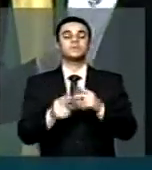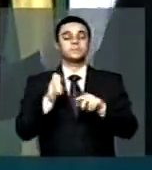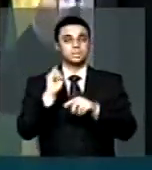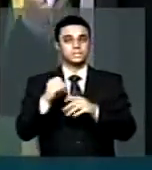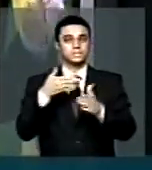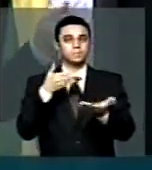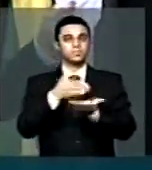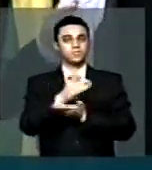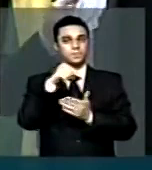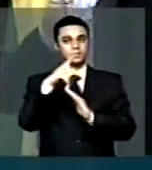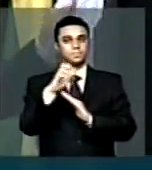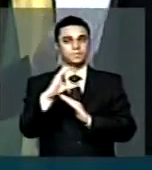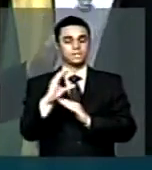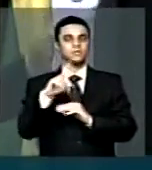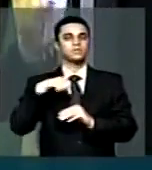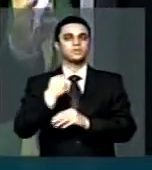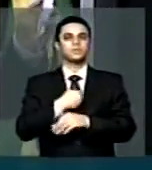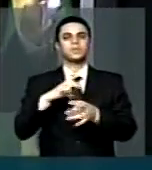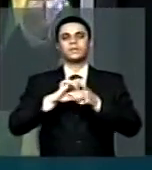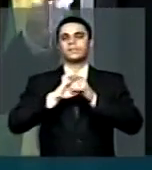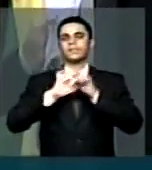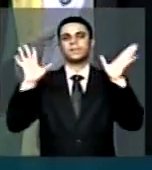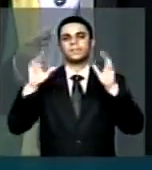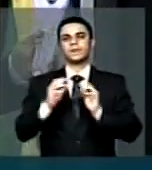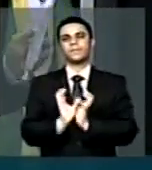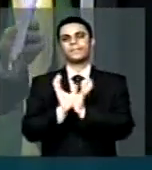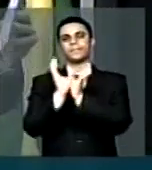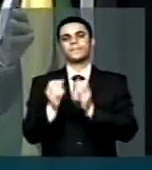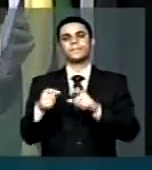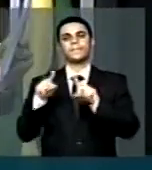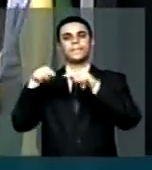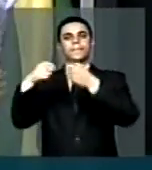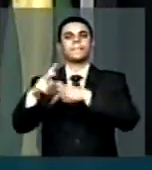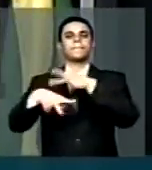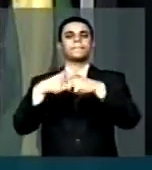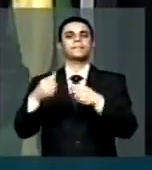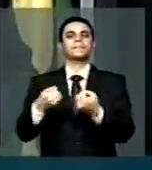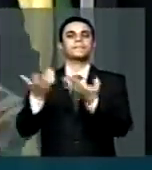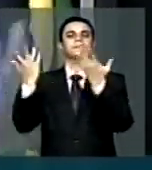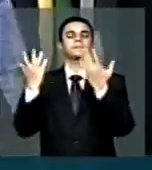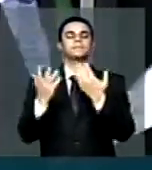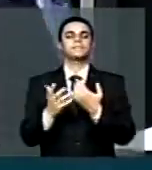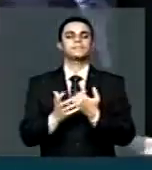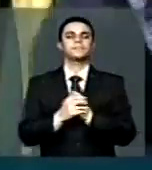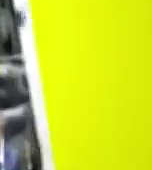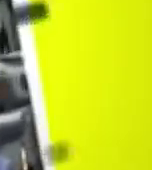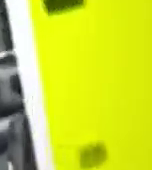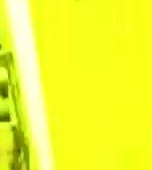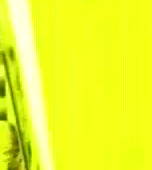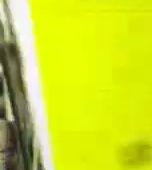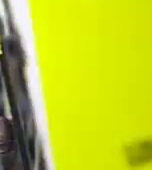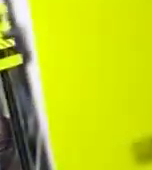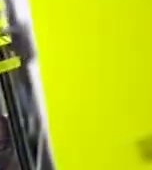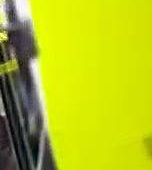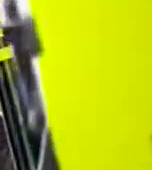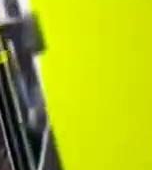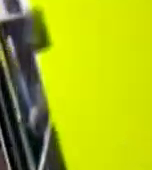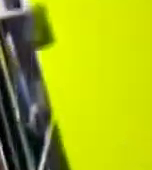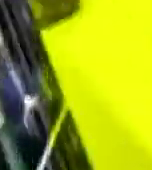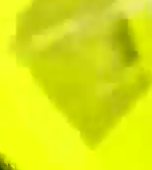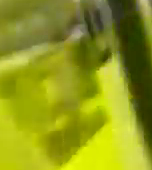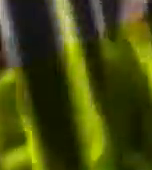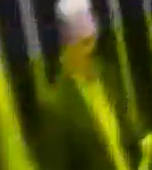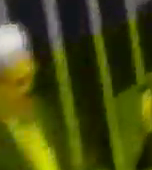estaremos perpetuando, premiando os negociantes. E não que